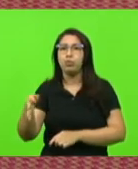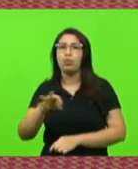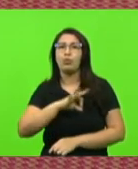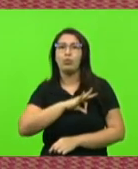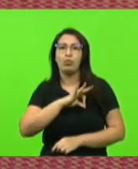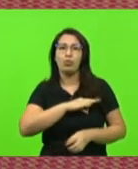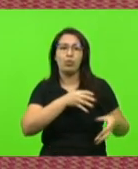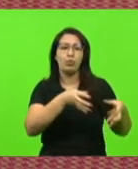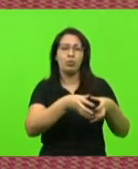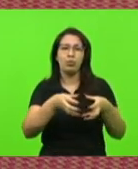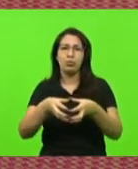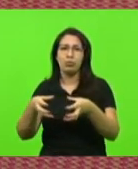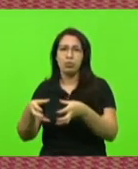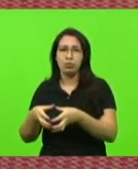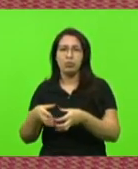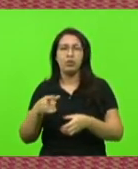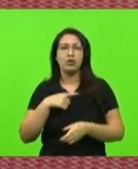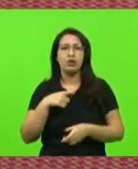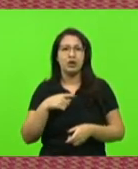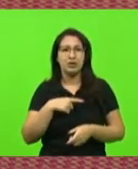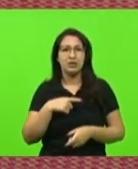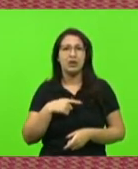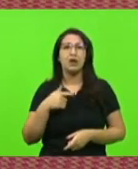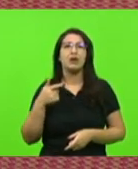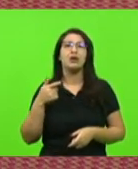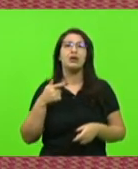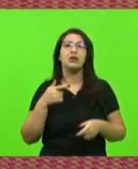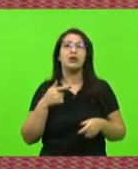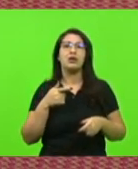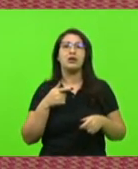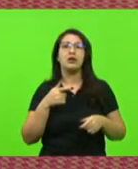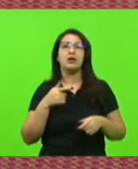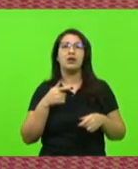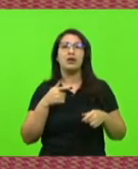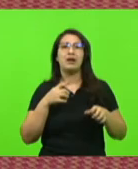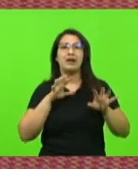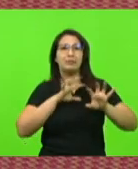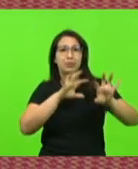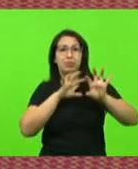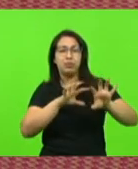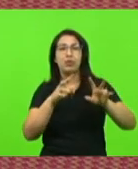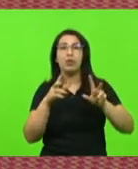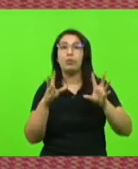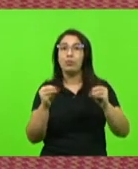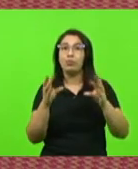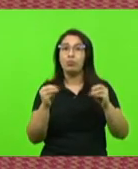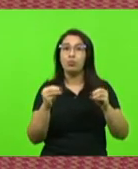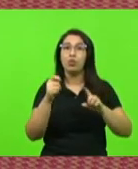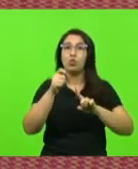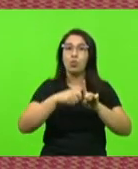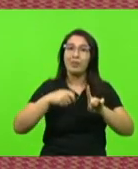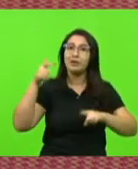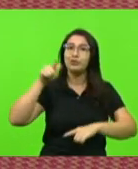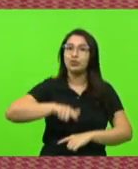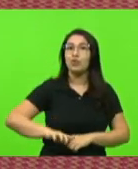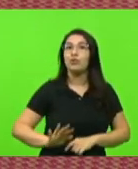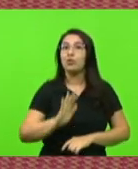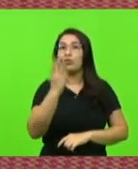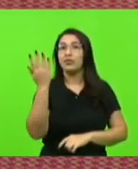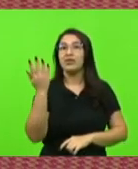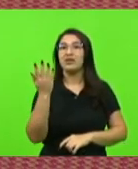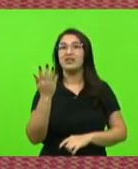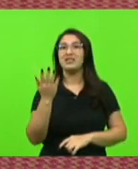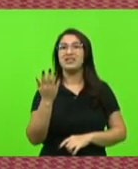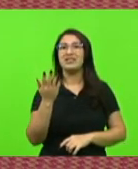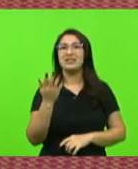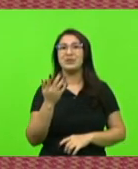sobre o ataque do novo cangaço no Estado de Santa Catarina, um mês exato depois foi lá e aconteceu aquela tragédia